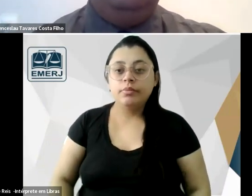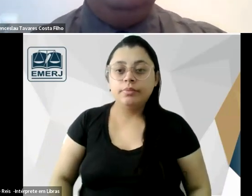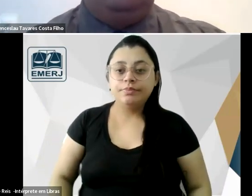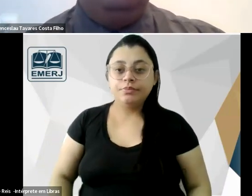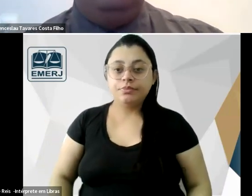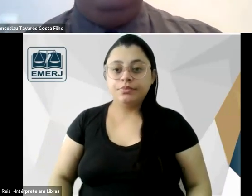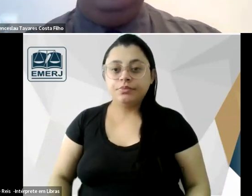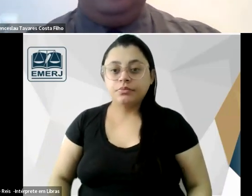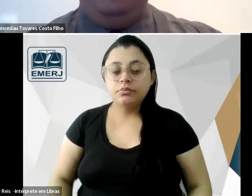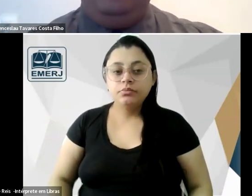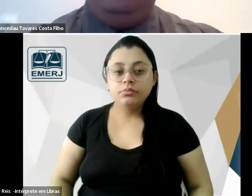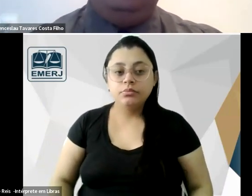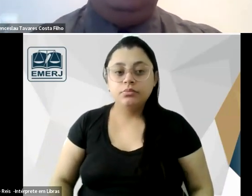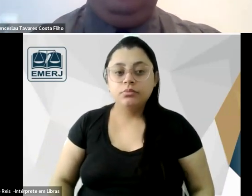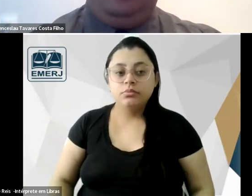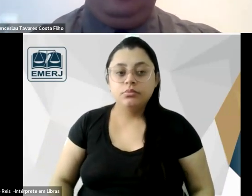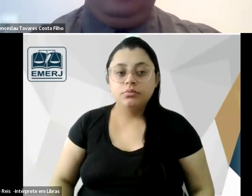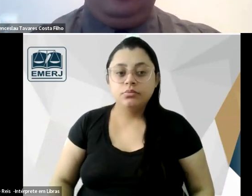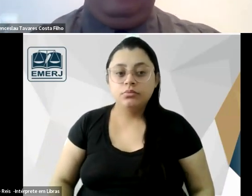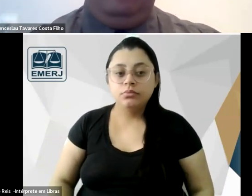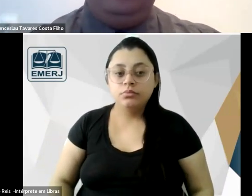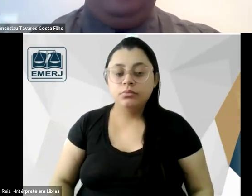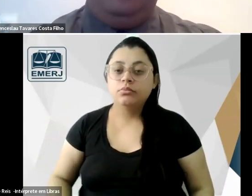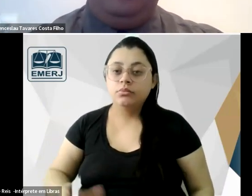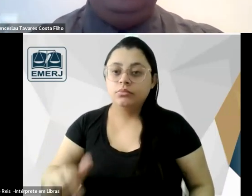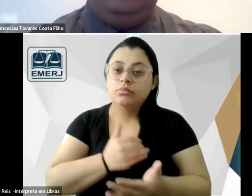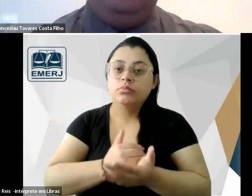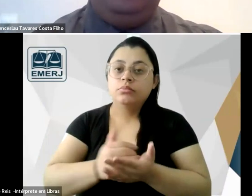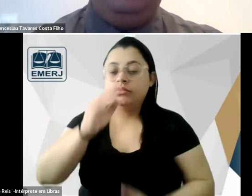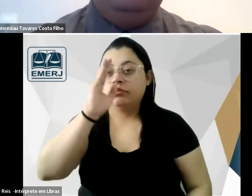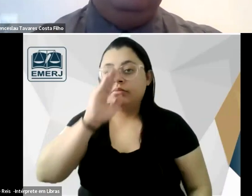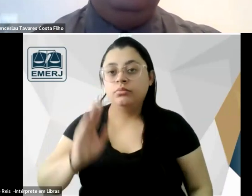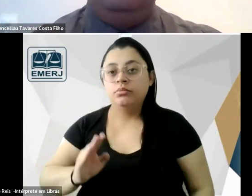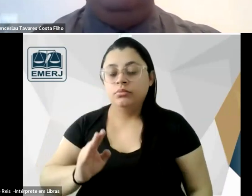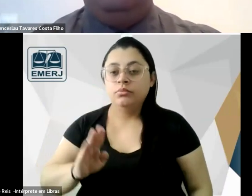um introdutor de Savigny do Brasil o Benjamin Herzog